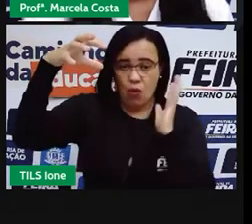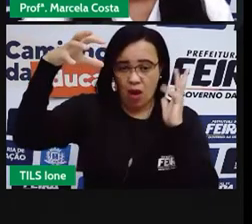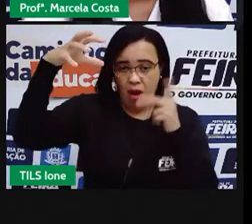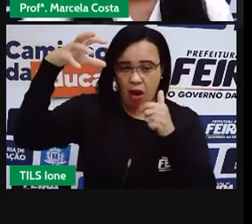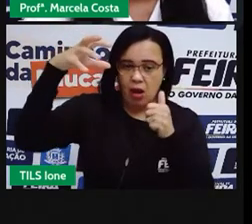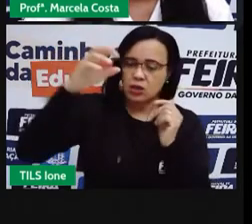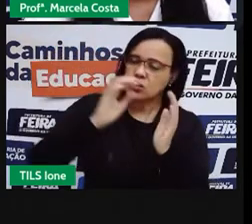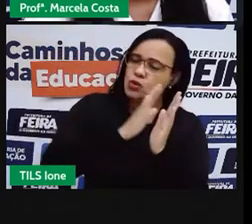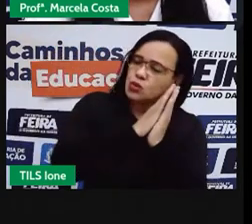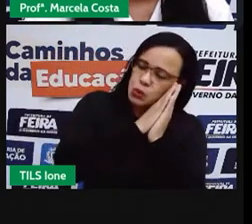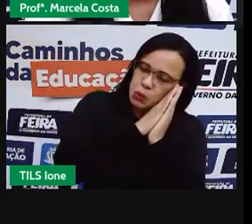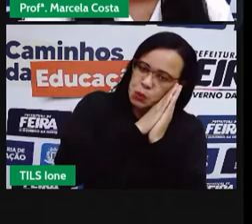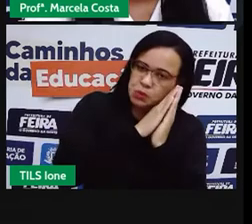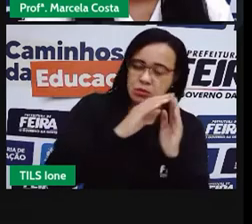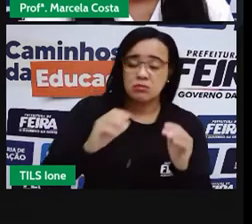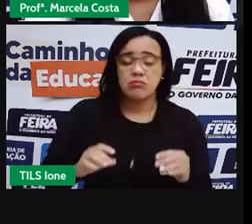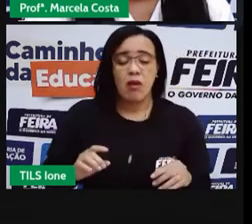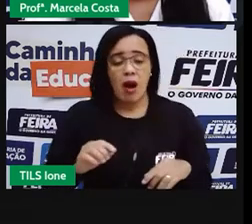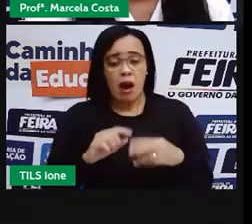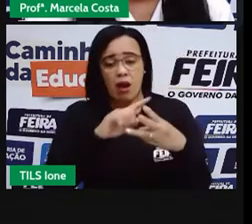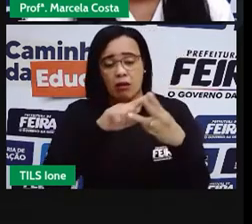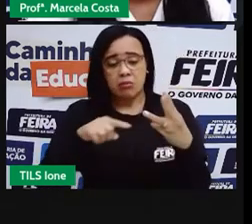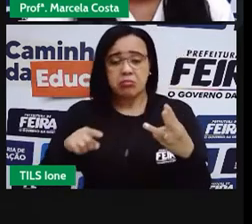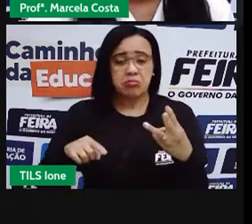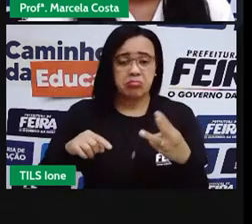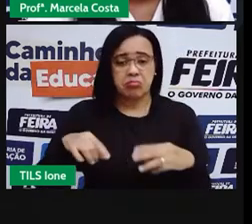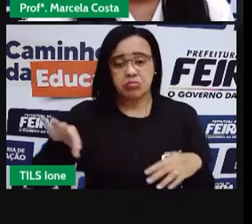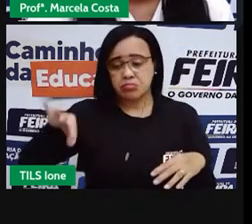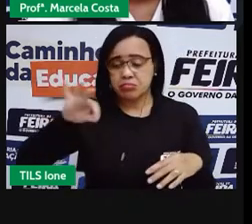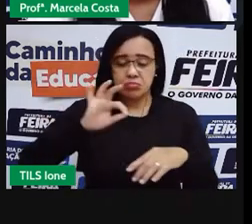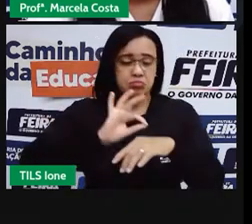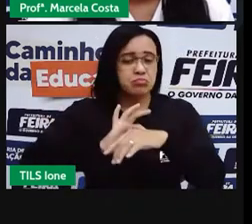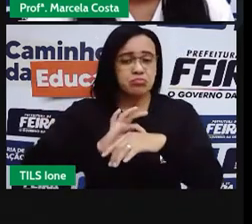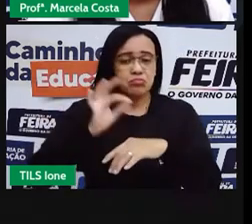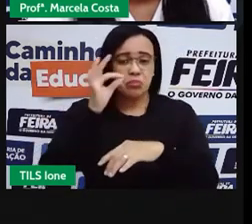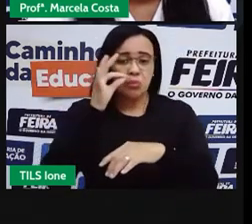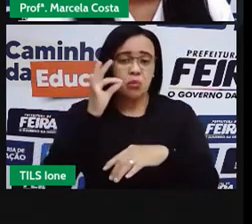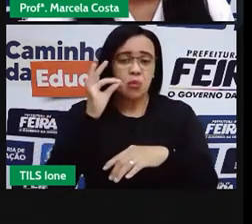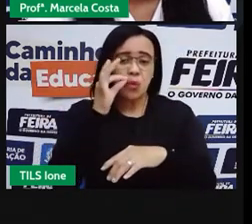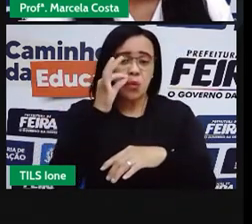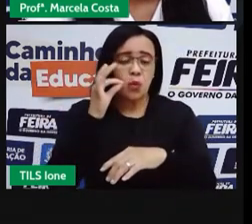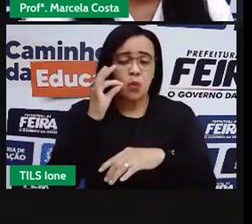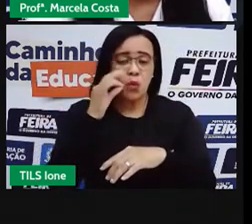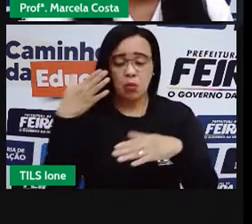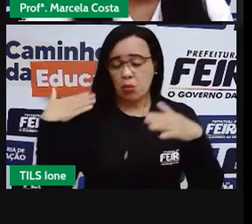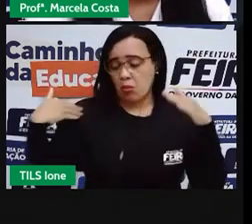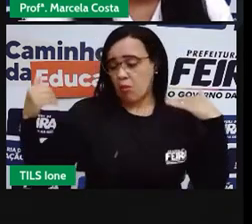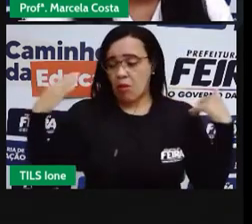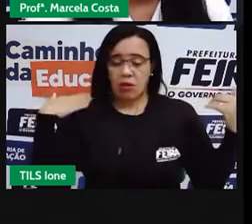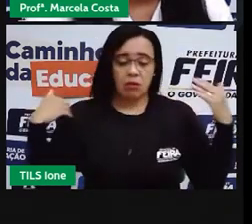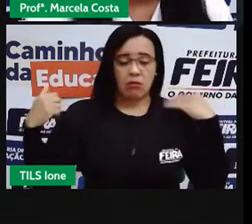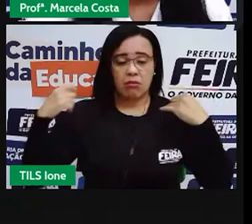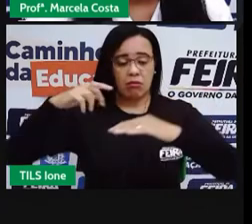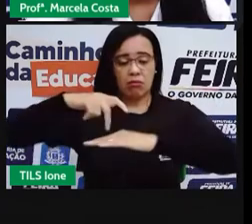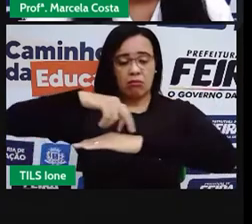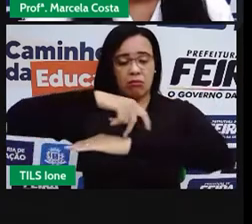Vieram os ratinhos passear por cima dele e ele acordou.